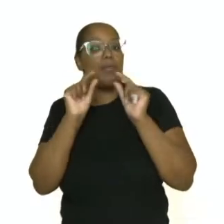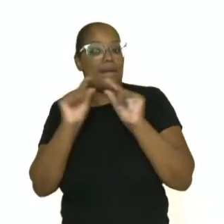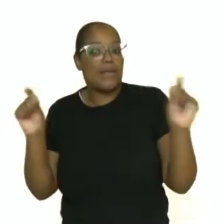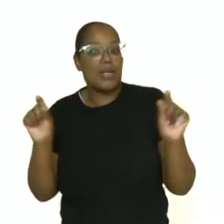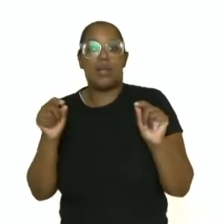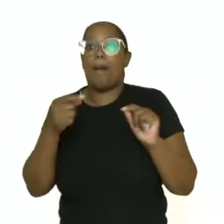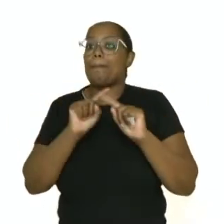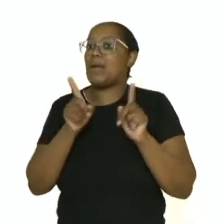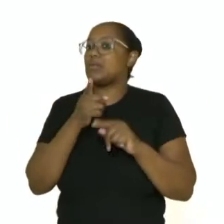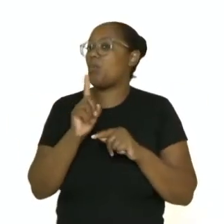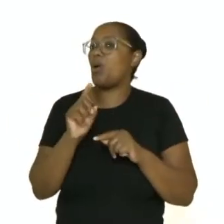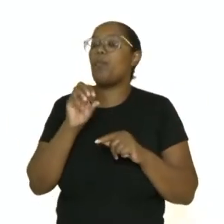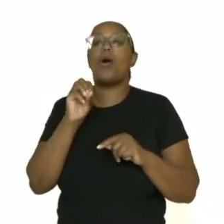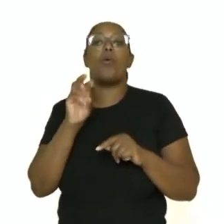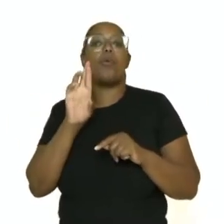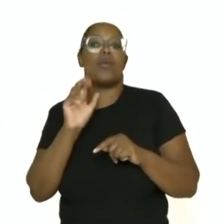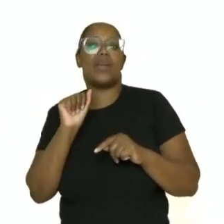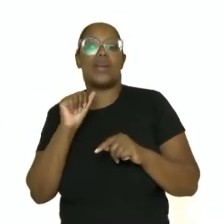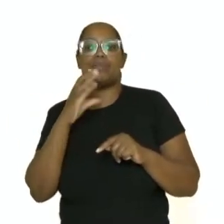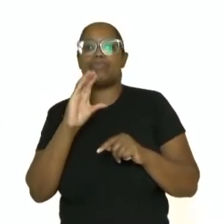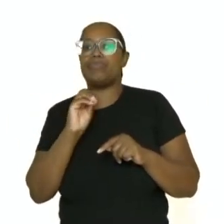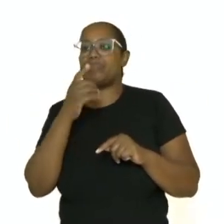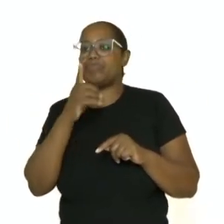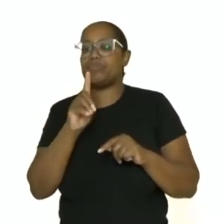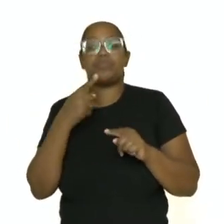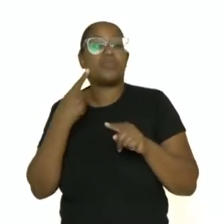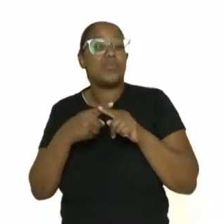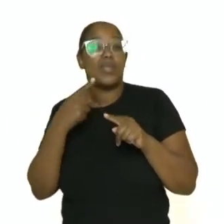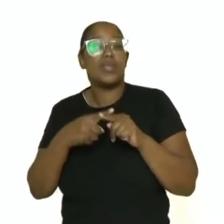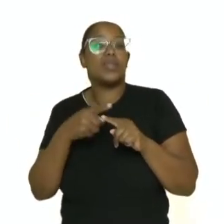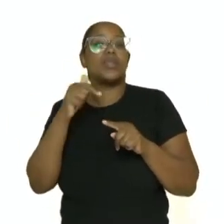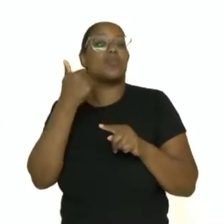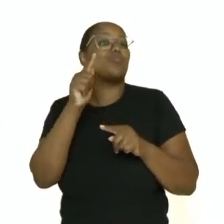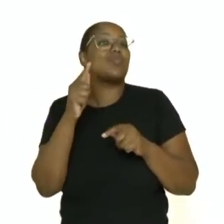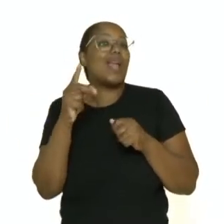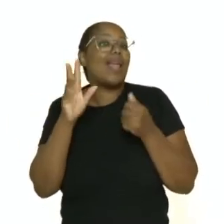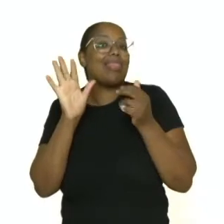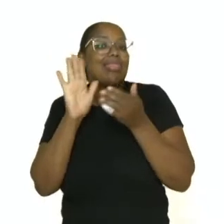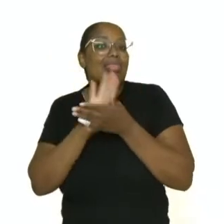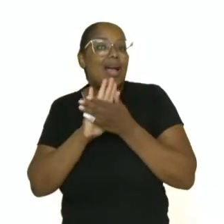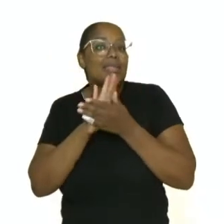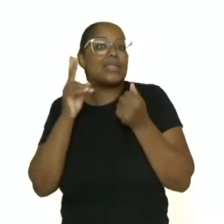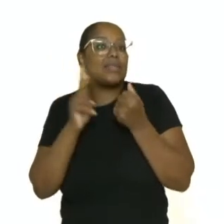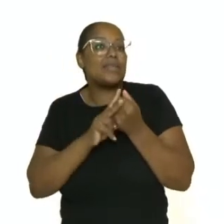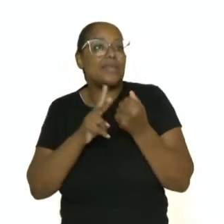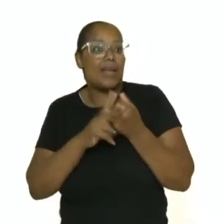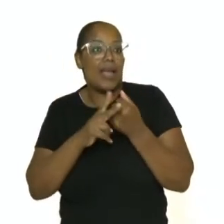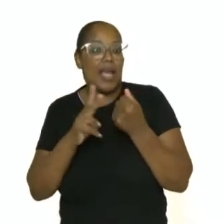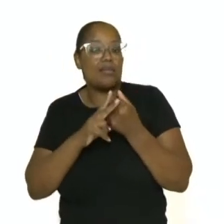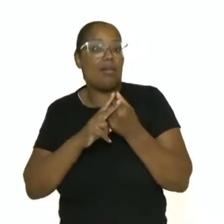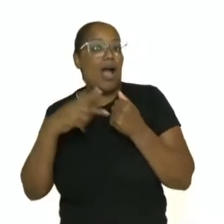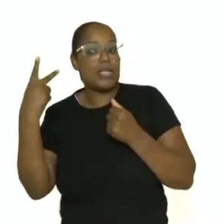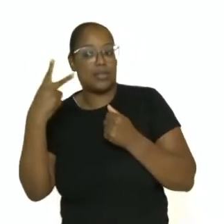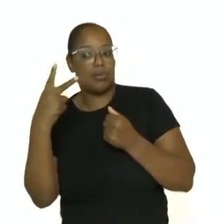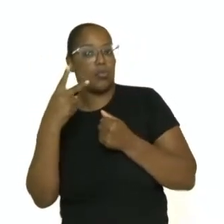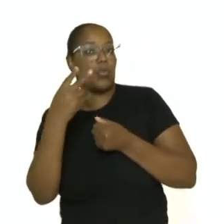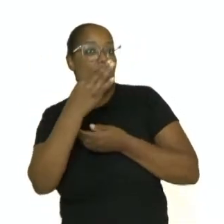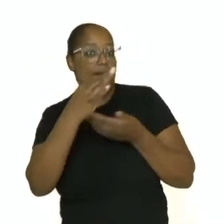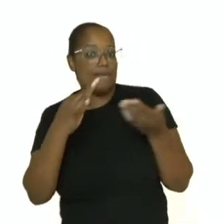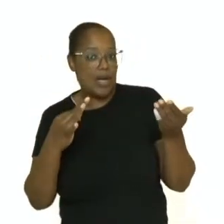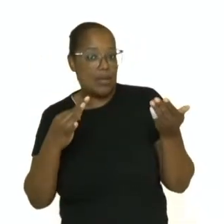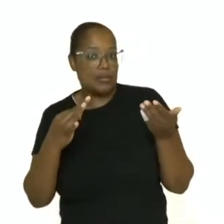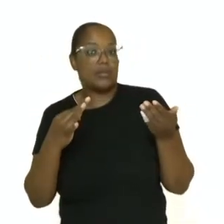é a oração. Por que que não é a oração? Porque não possui verbo, tá? Agora, a segunda frase.